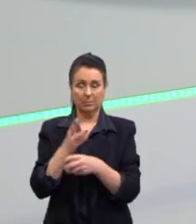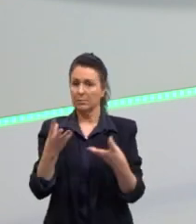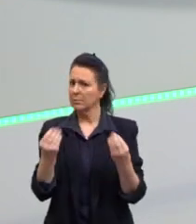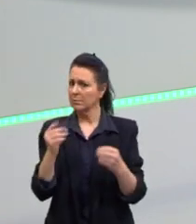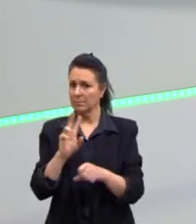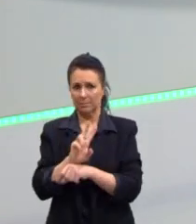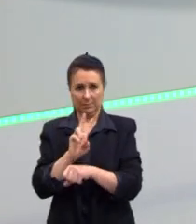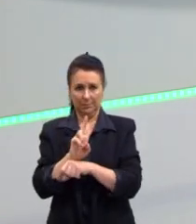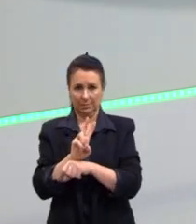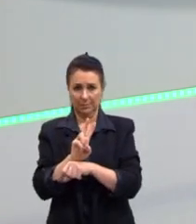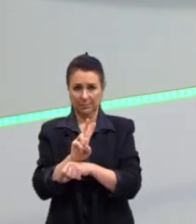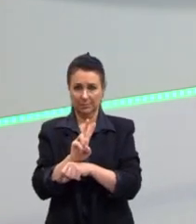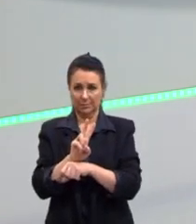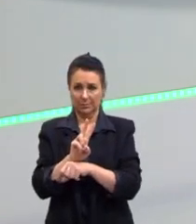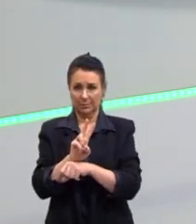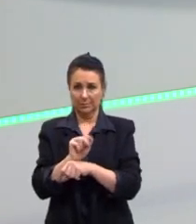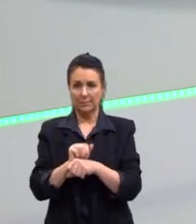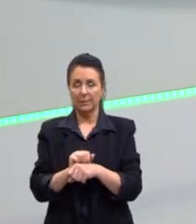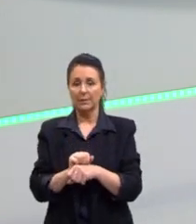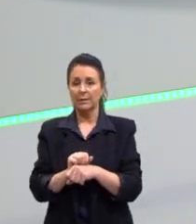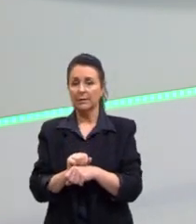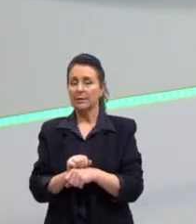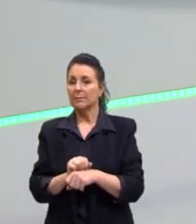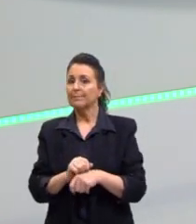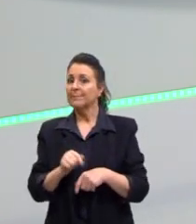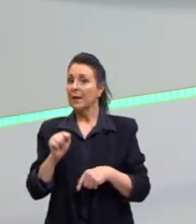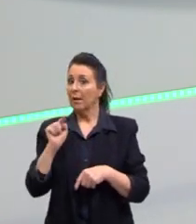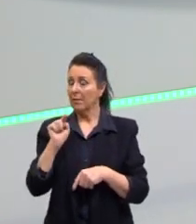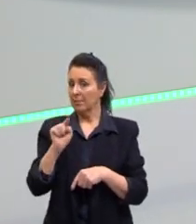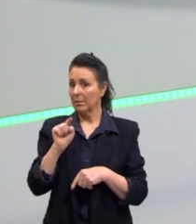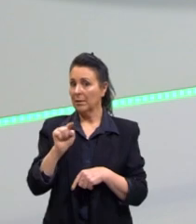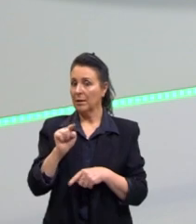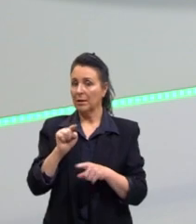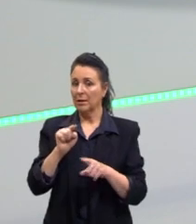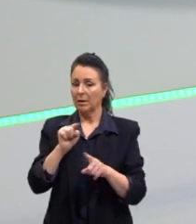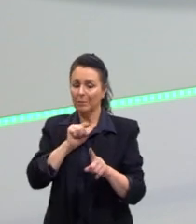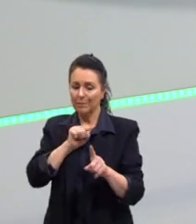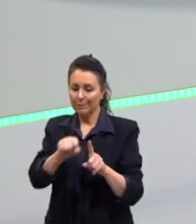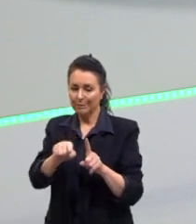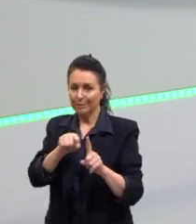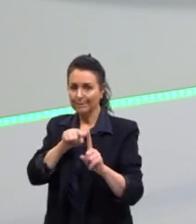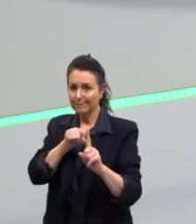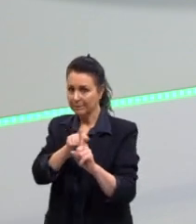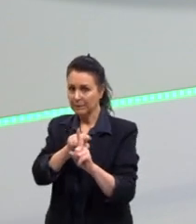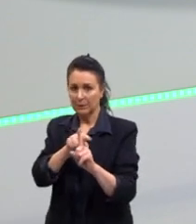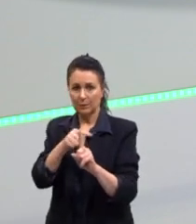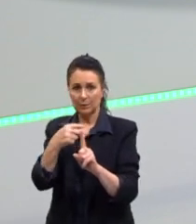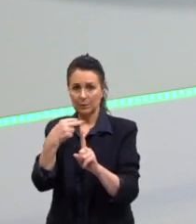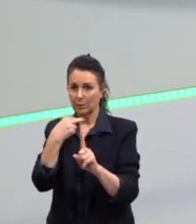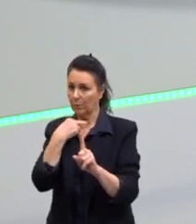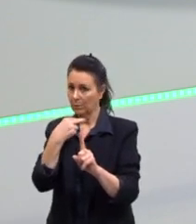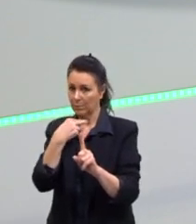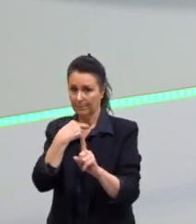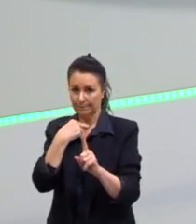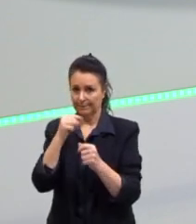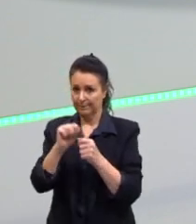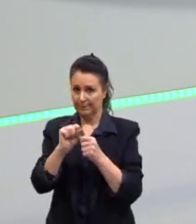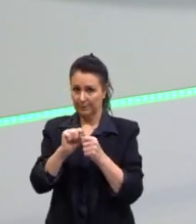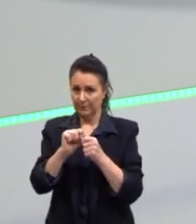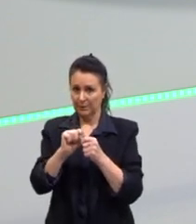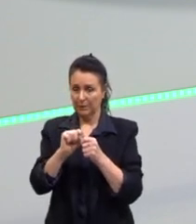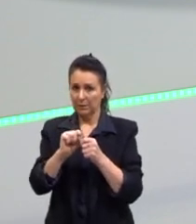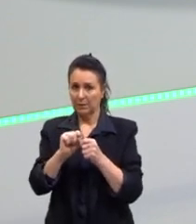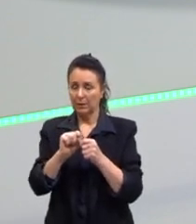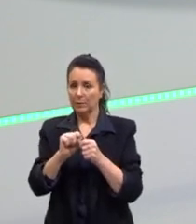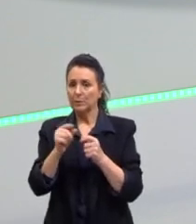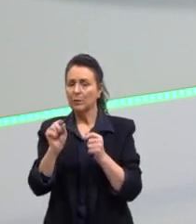cuidado. Aqui, as fugas não devem acontecer. Se tu faz uma fuga ao